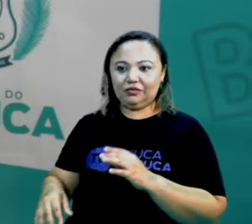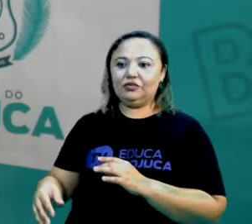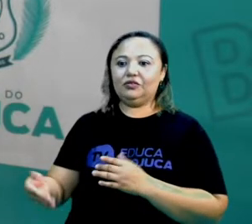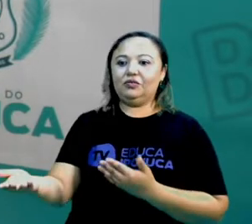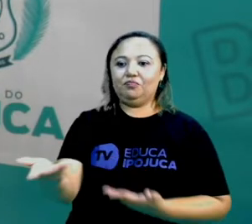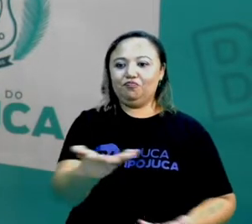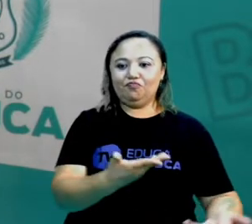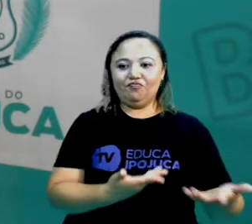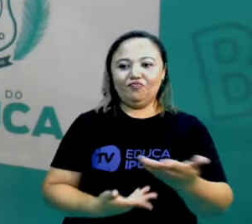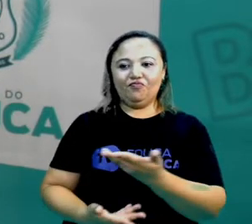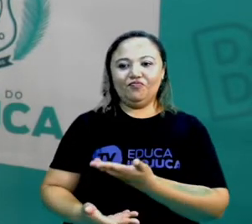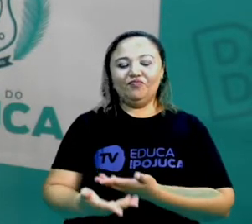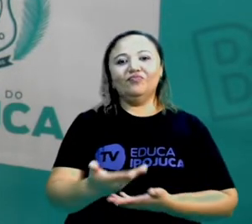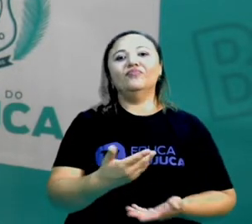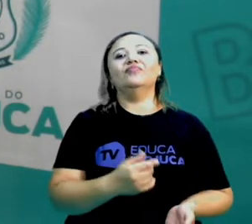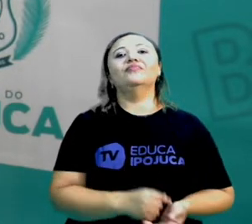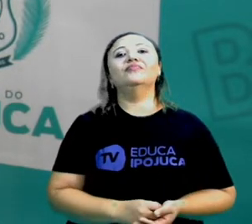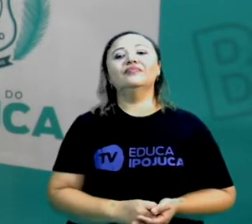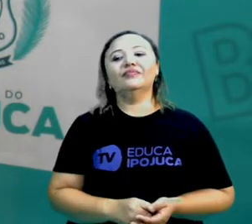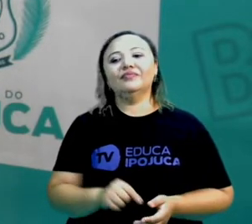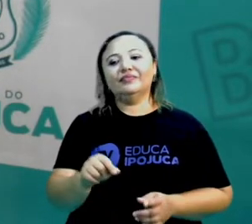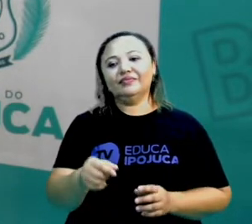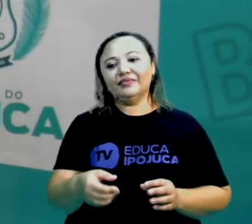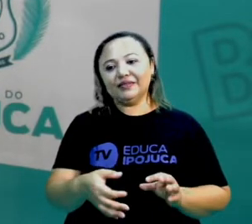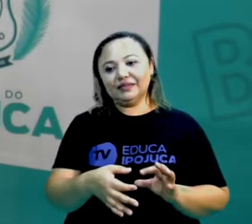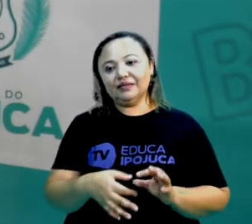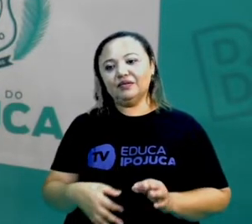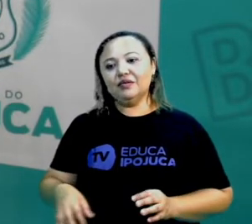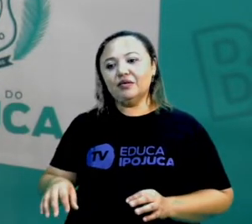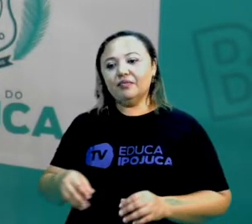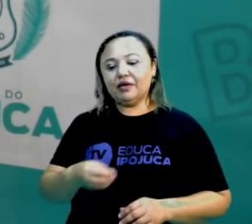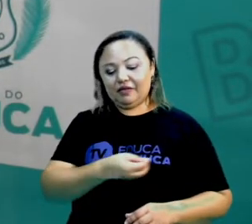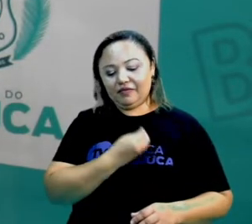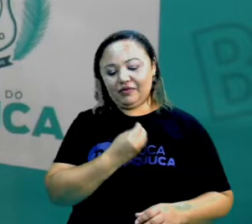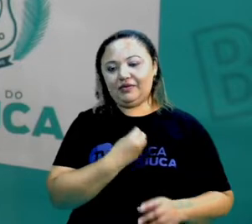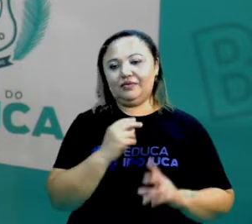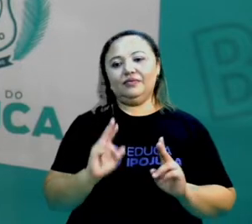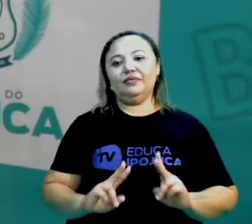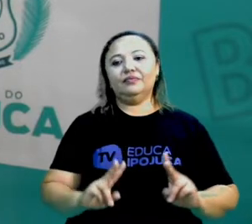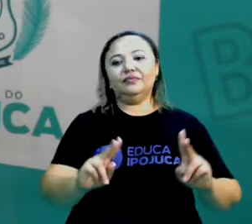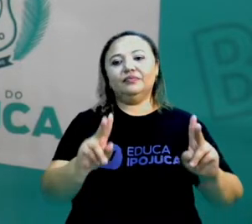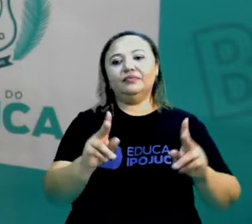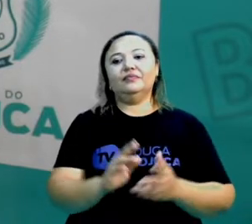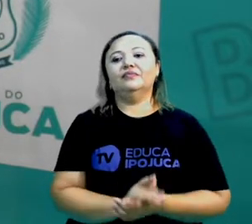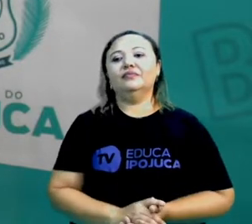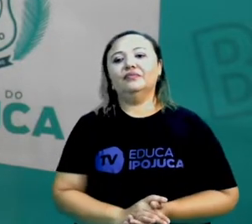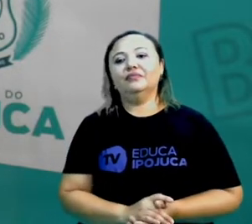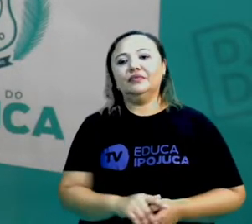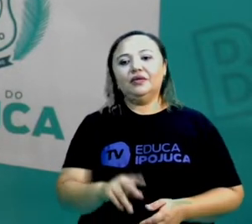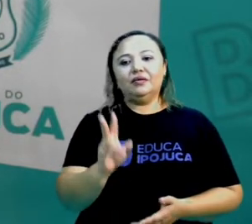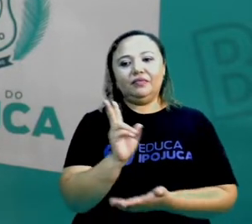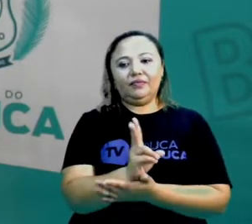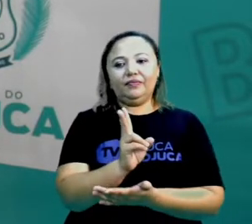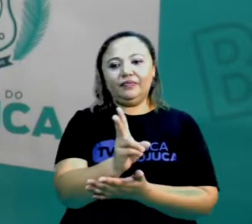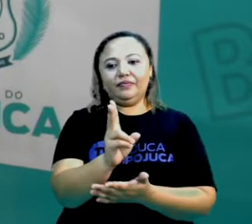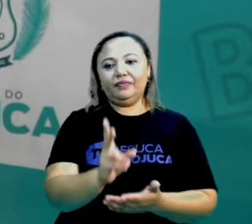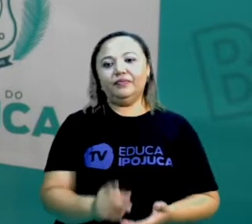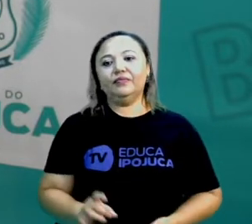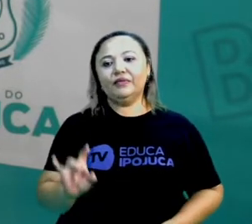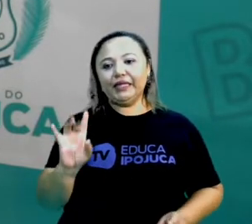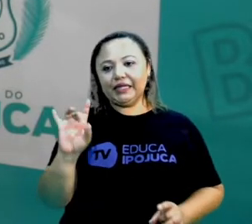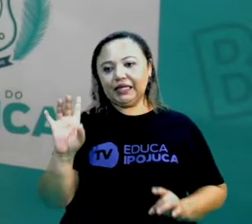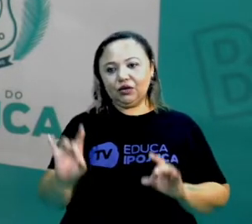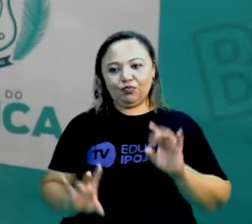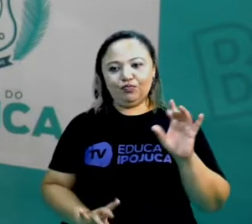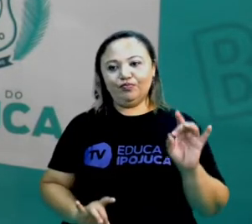dependendo uns dos outros. Para quê? Para sobreviver. E para sobreviver, cada